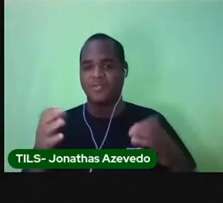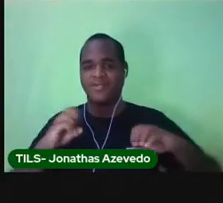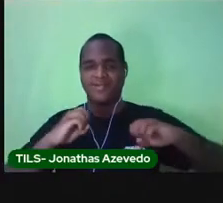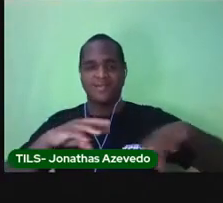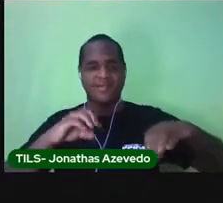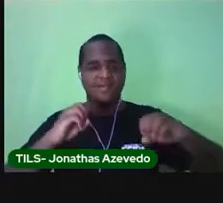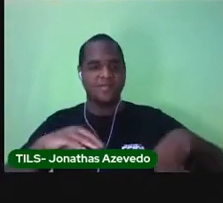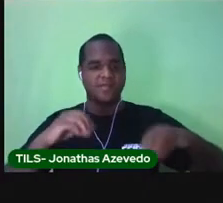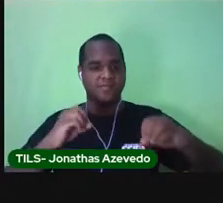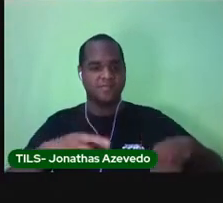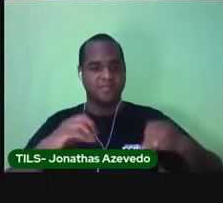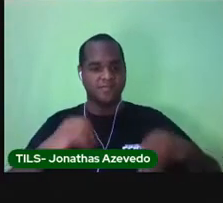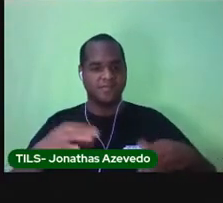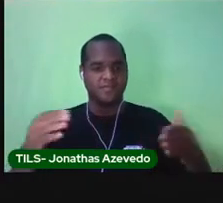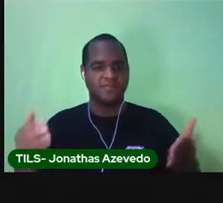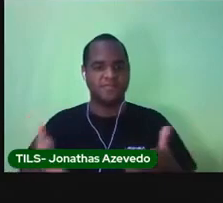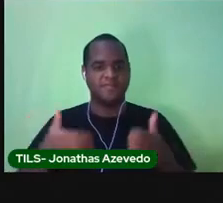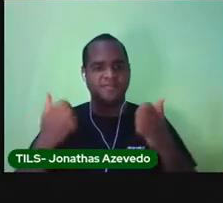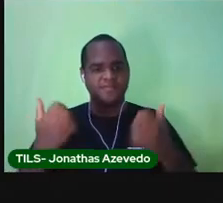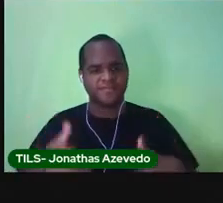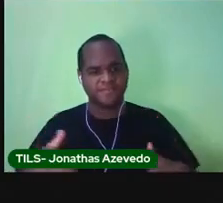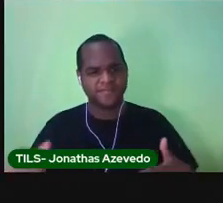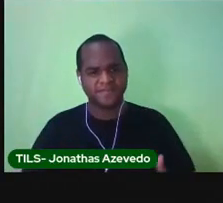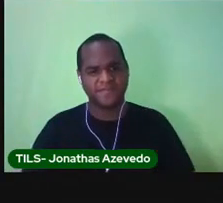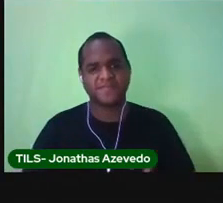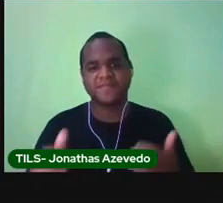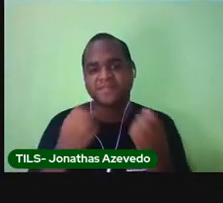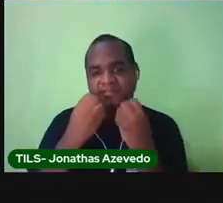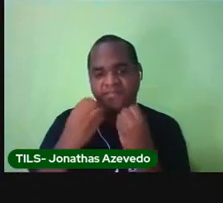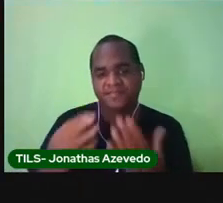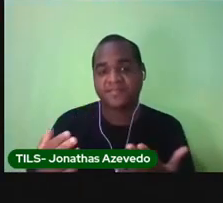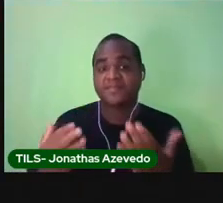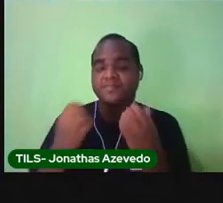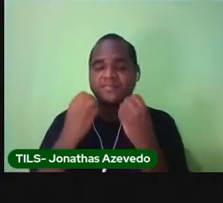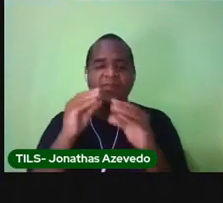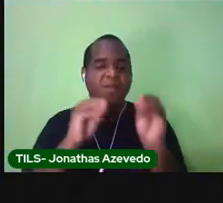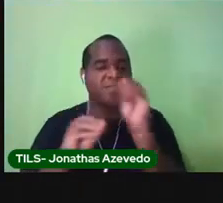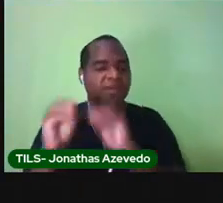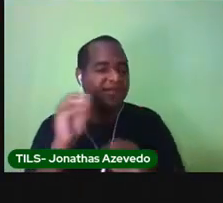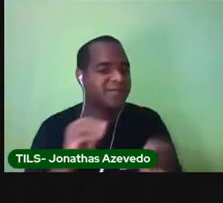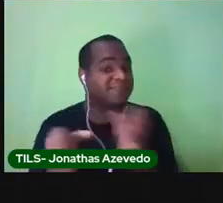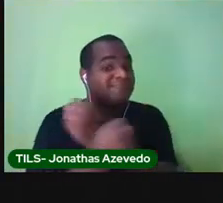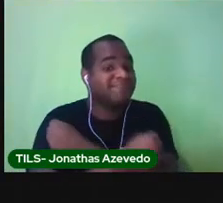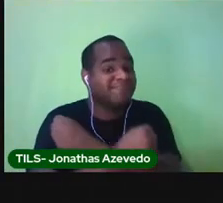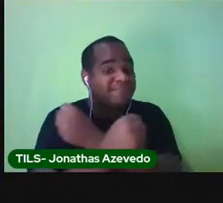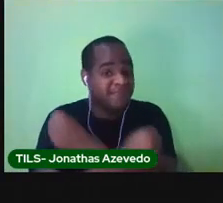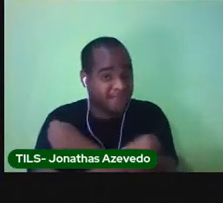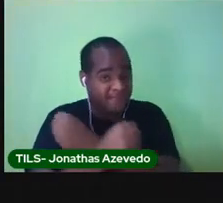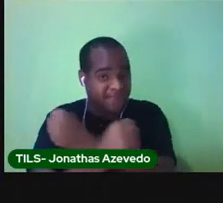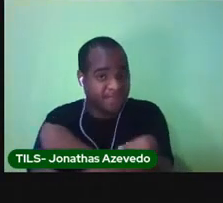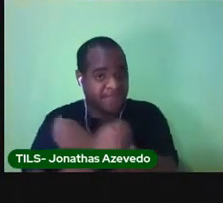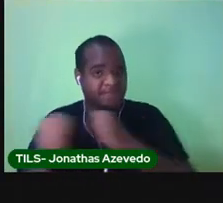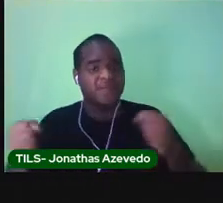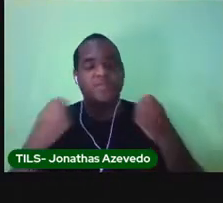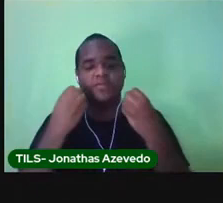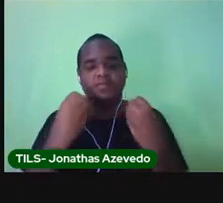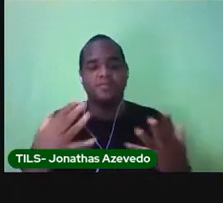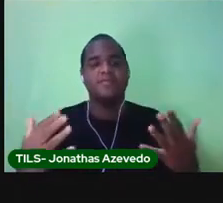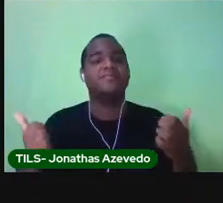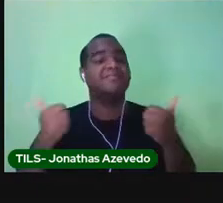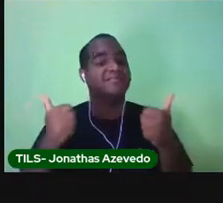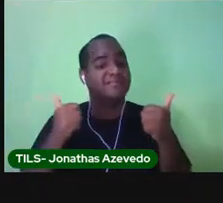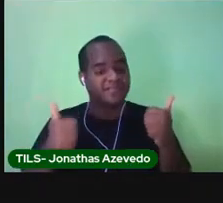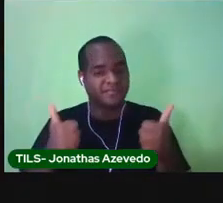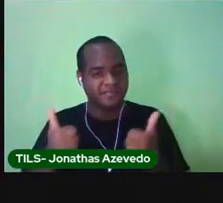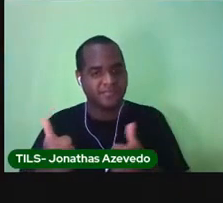presencial nas nossas escolas. E vai ser muito beijo, muito abraço. E vamos ter